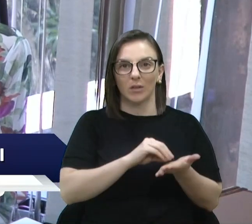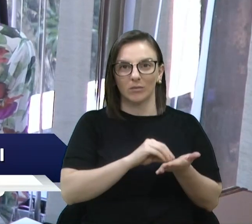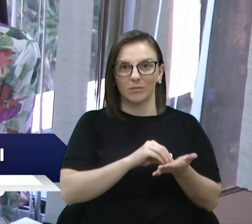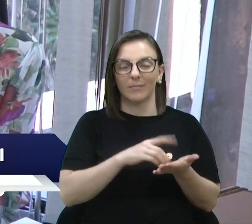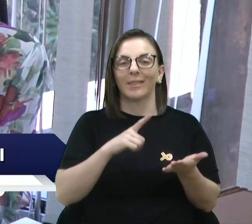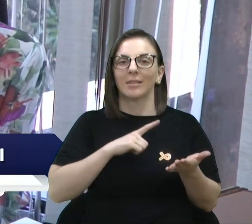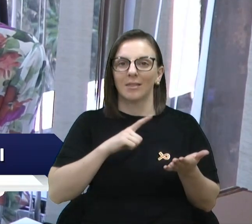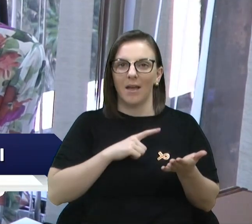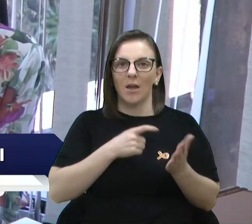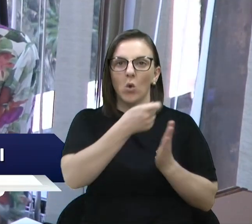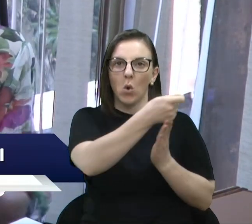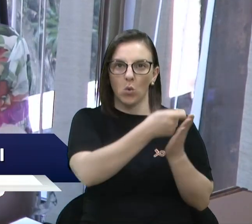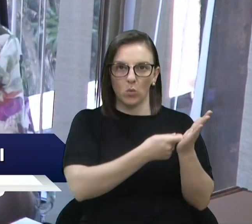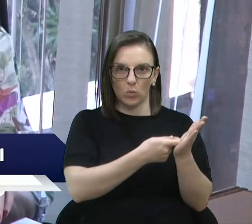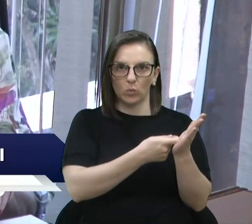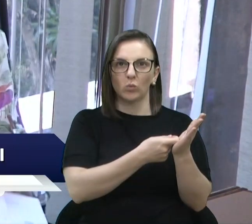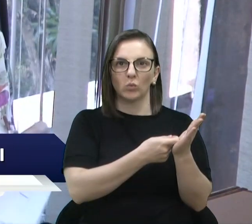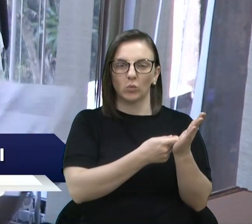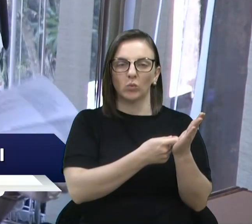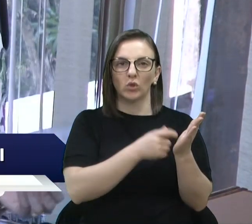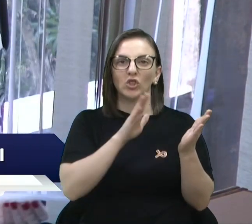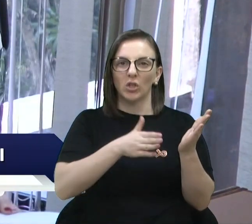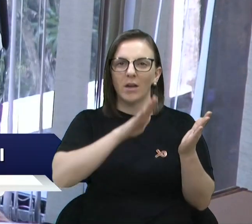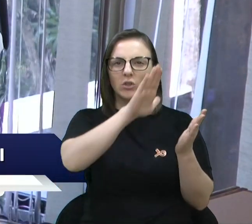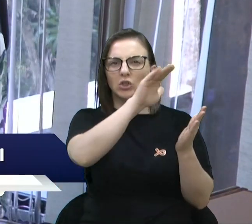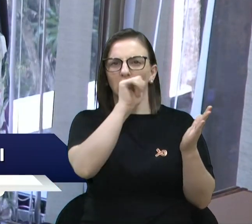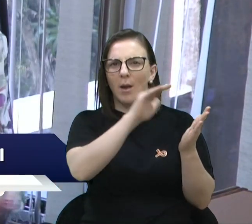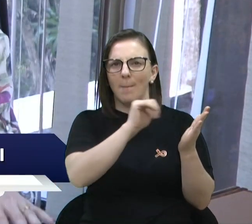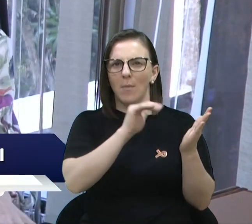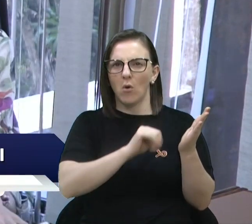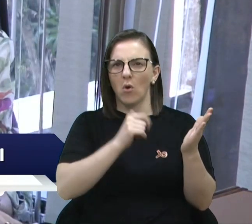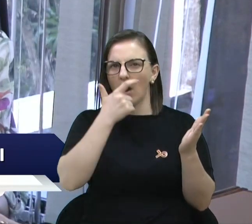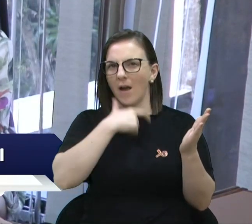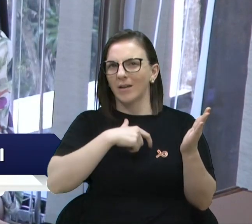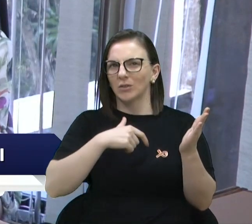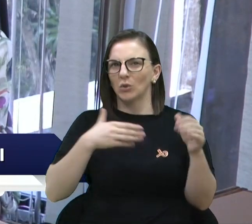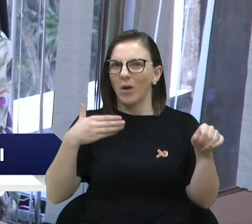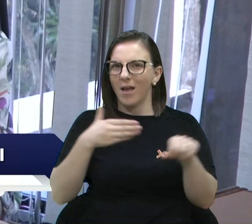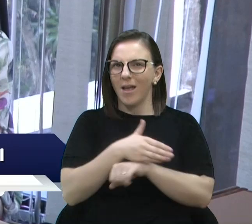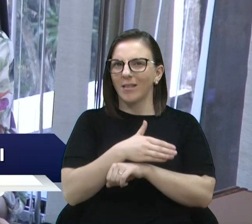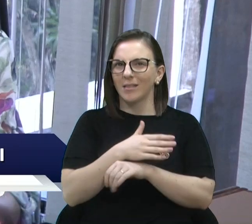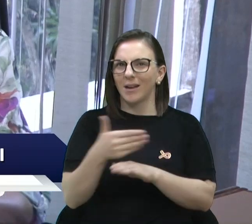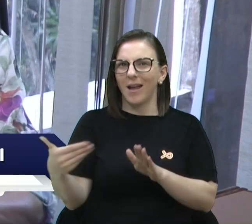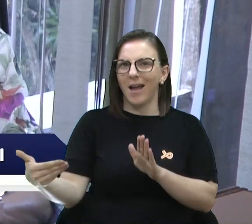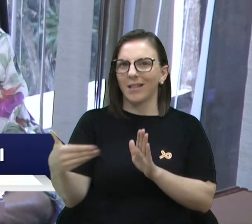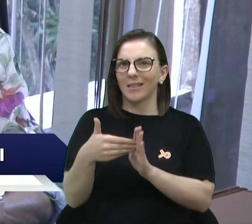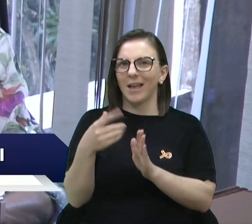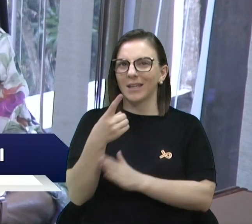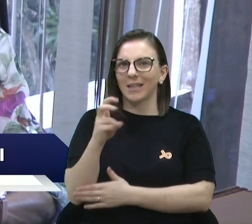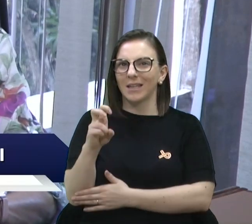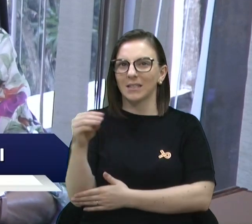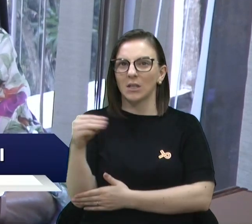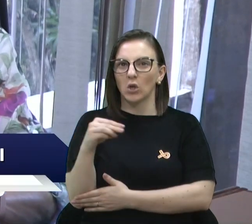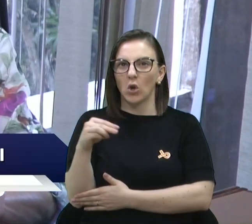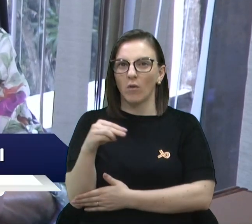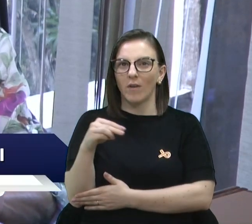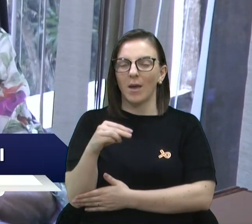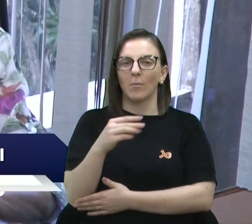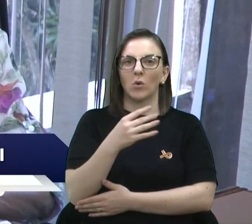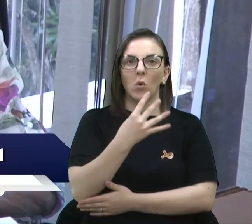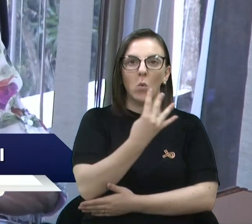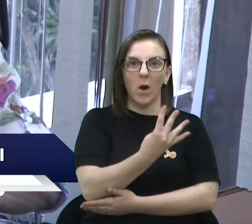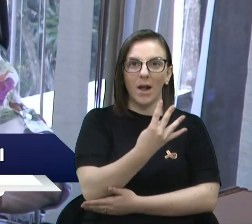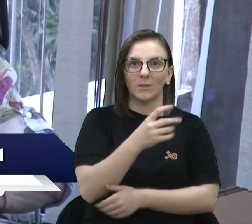vigente, já foram chamados e devem entrar até o dia 15 de novembro quatro clínicos, quatro pediatras e dois